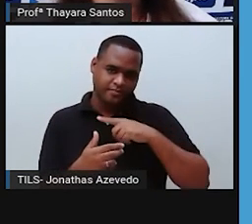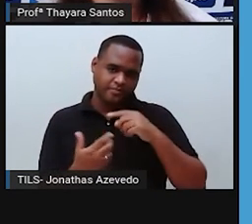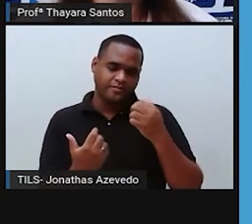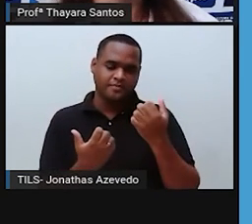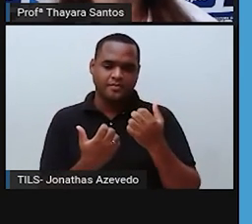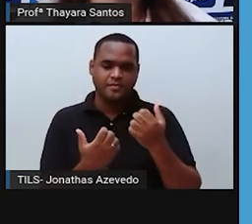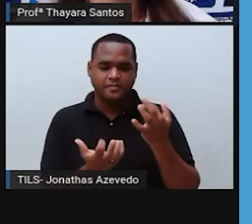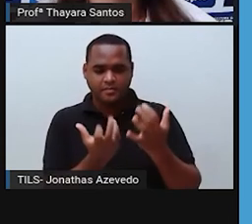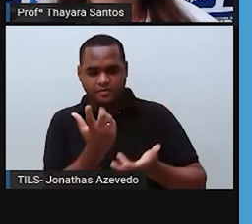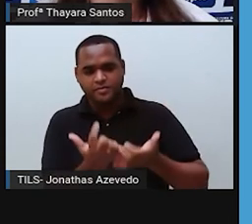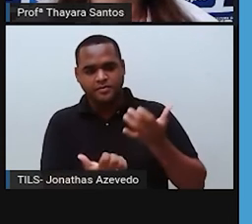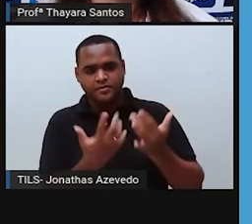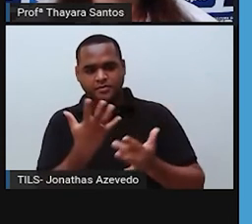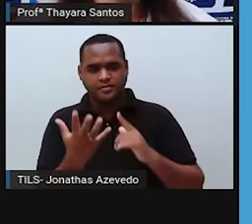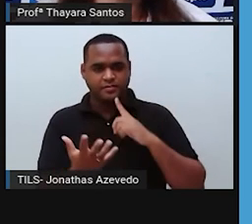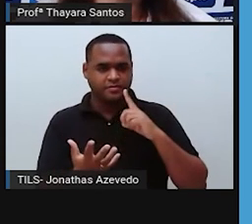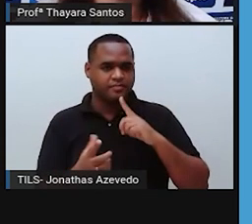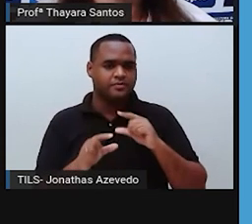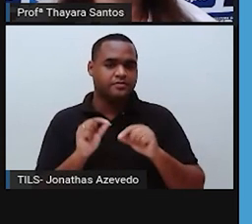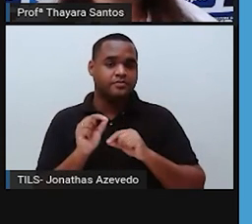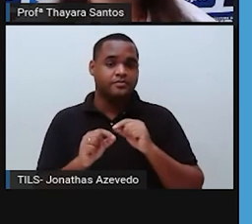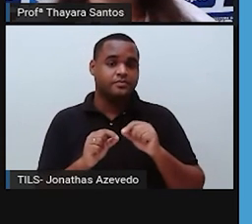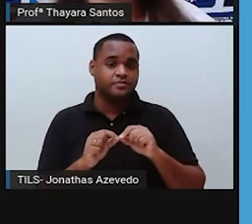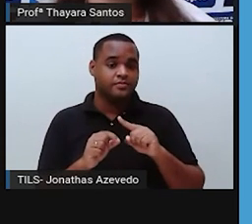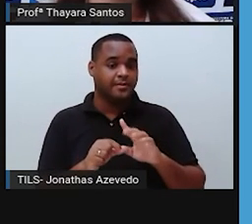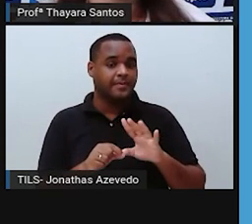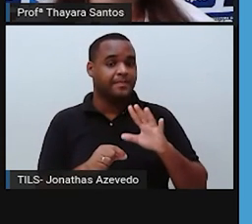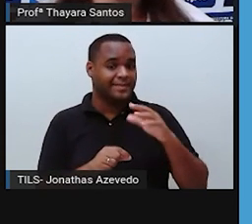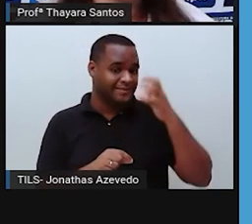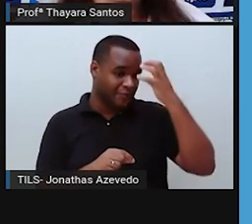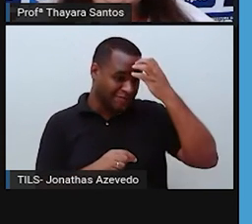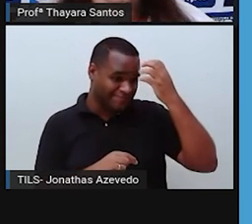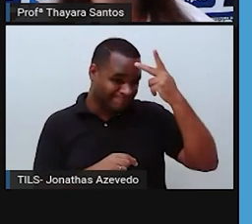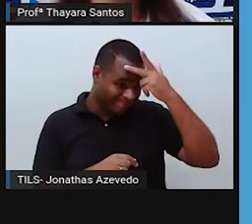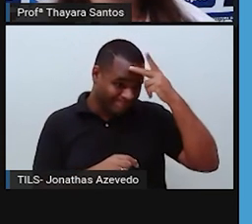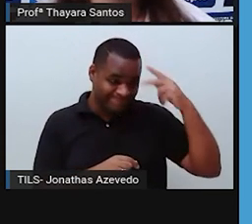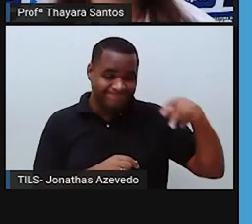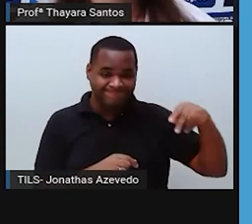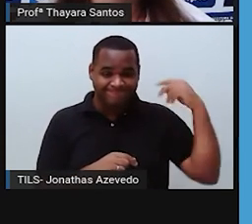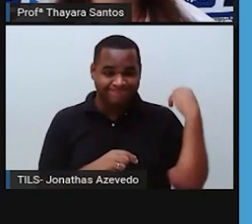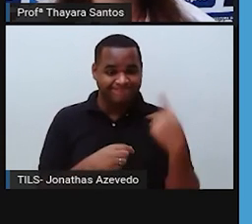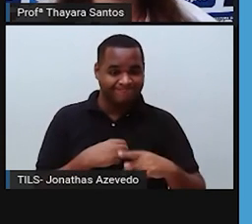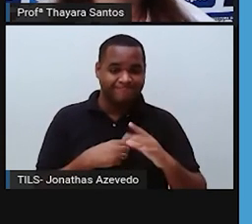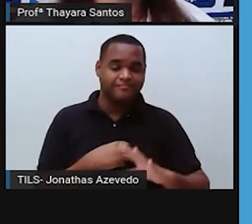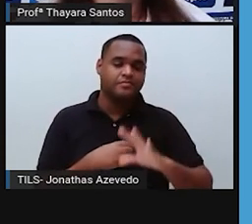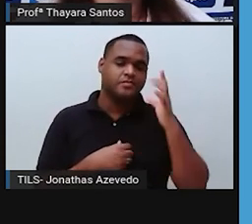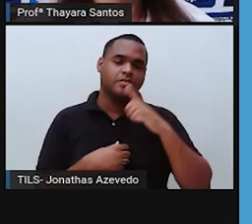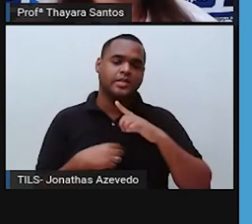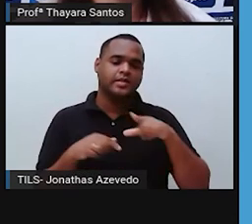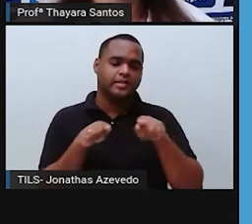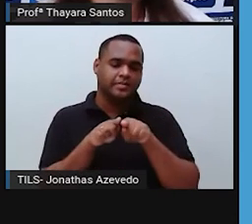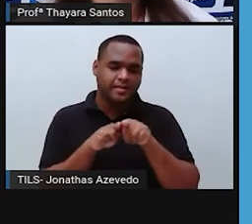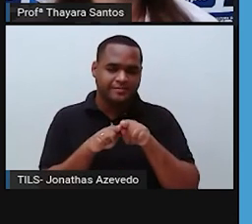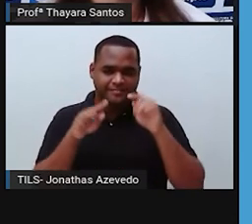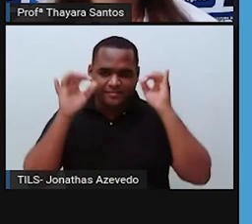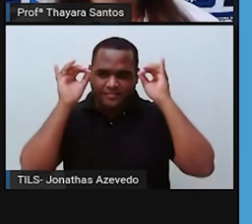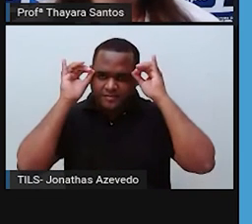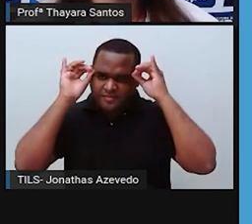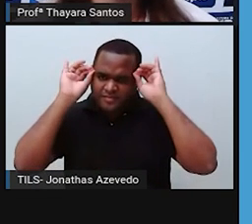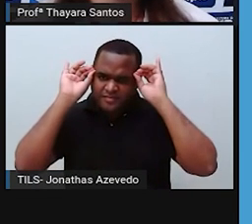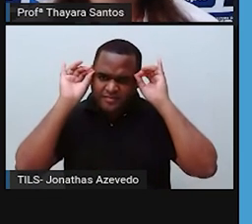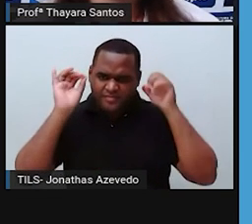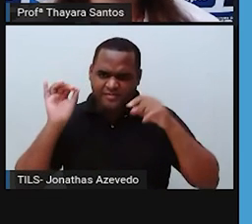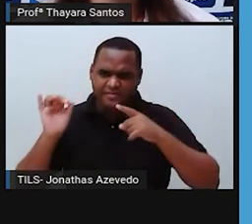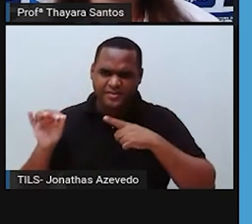queimadas acontecendo, queimadas propositais acontecendo nesse bioma. E também a pecuária, que a pecuária é uma ameaça